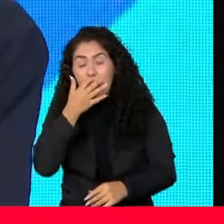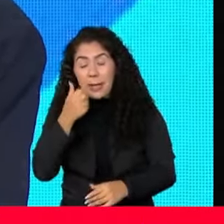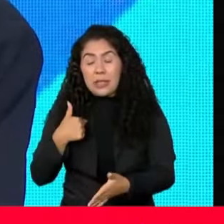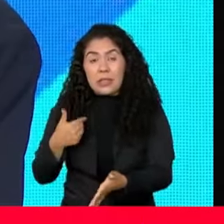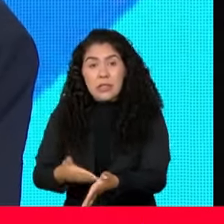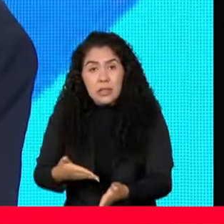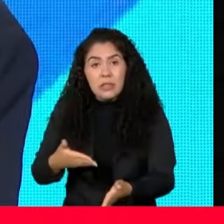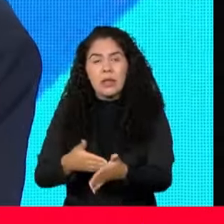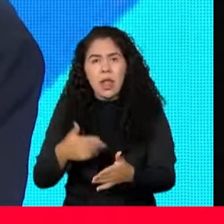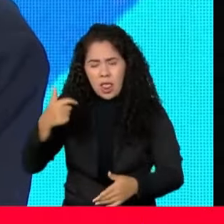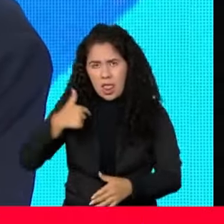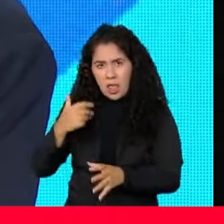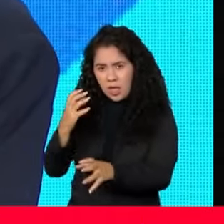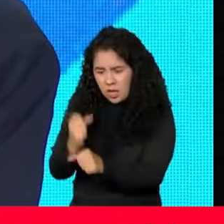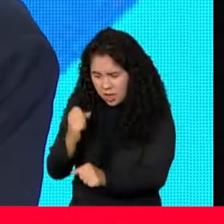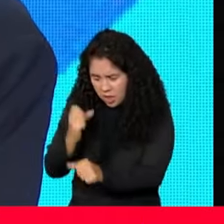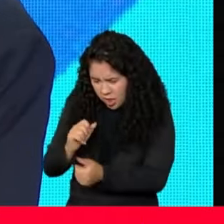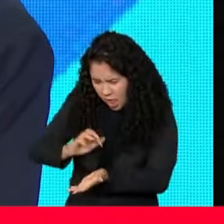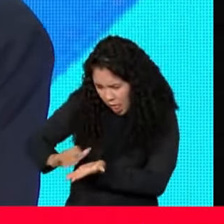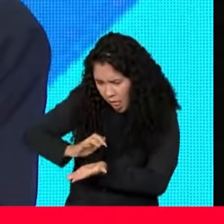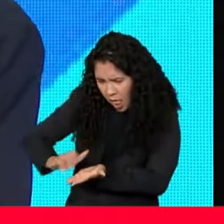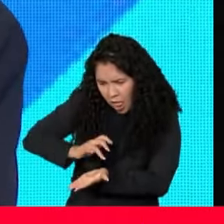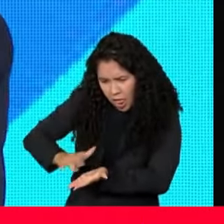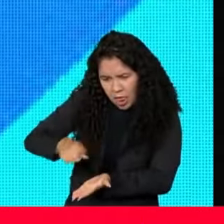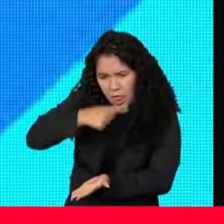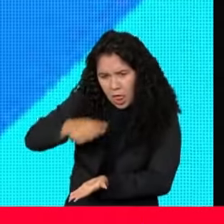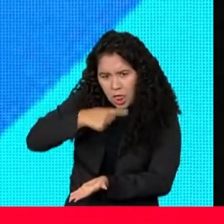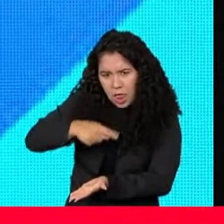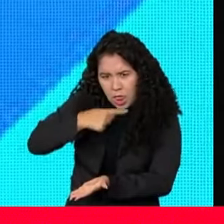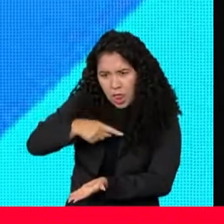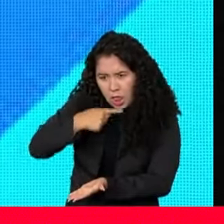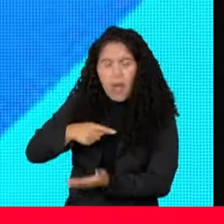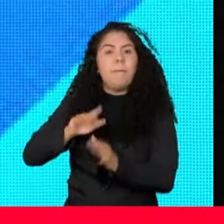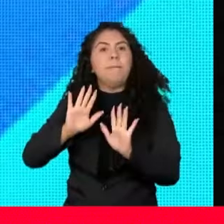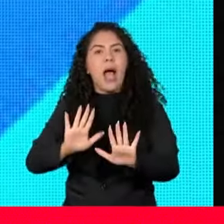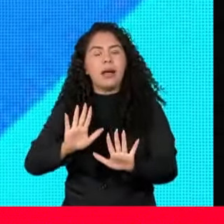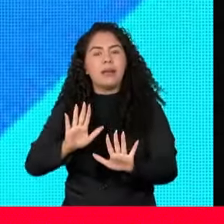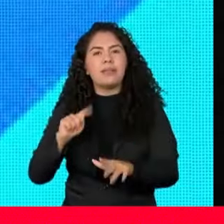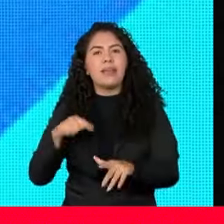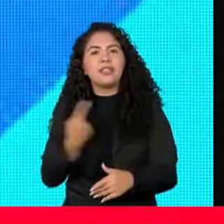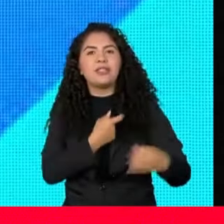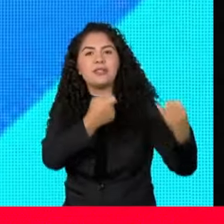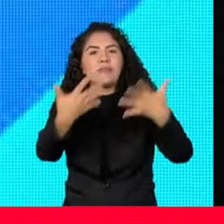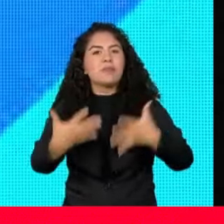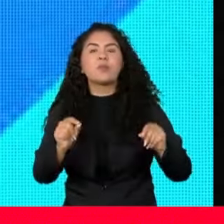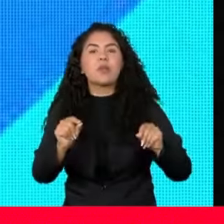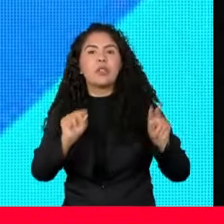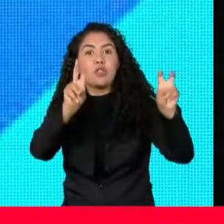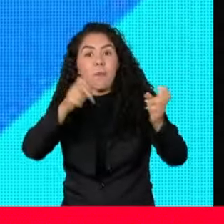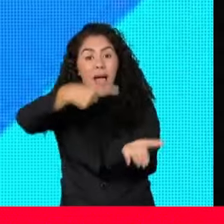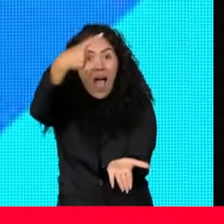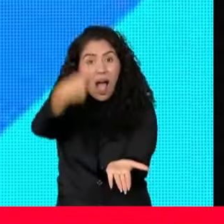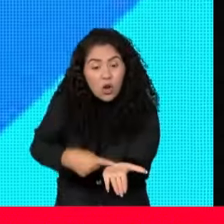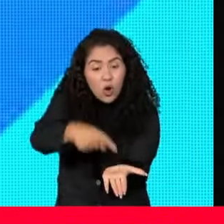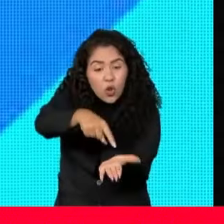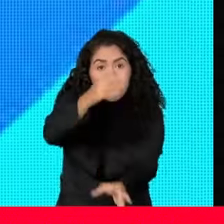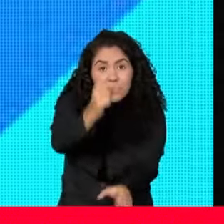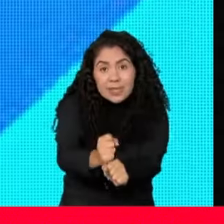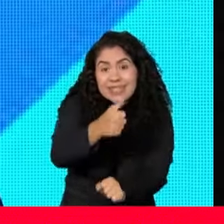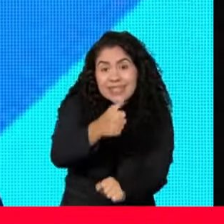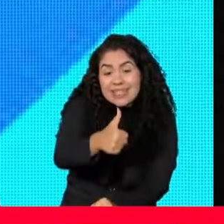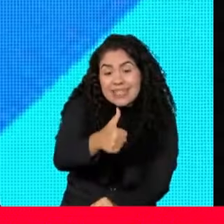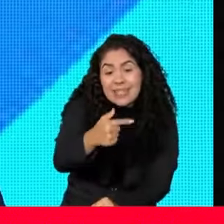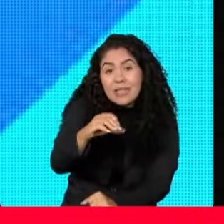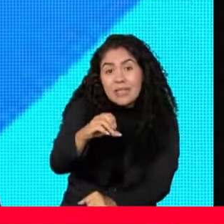eu botei na minha maquininha eu não consegui fazer a conta. Portanto, nós estamos falando de um acordo de 170 bilhões de